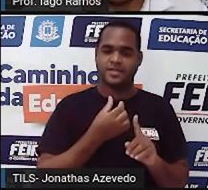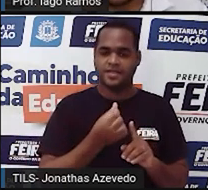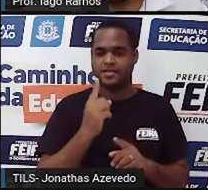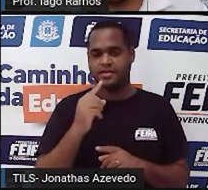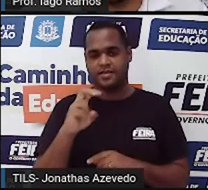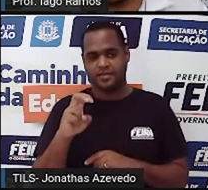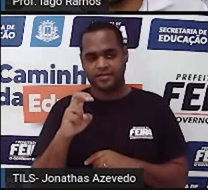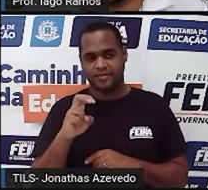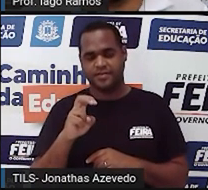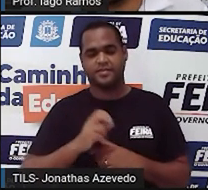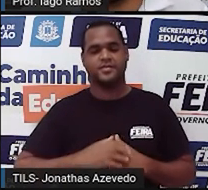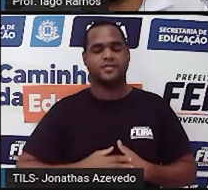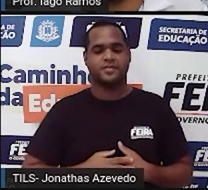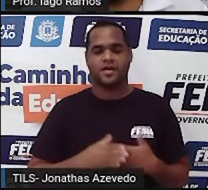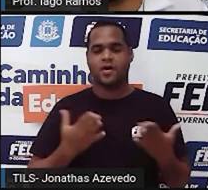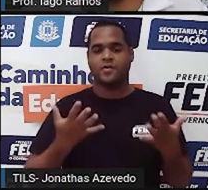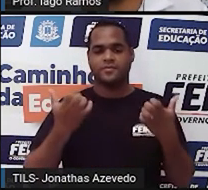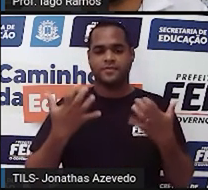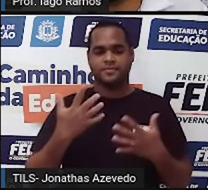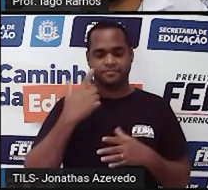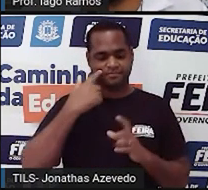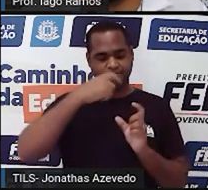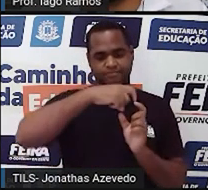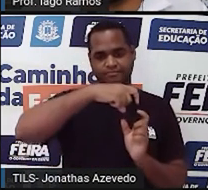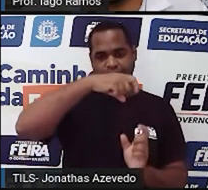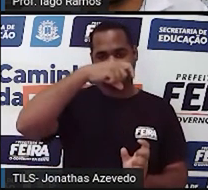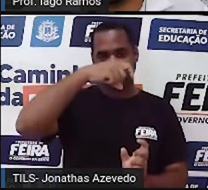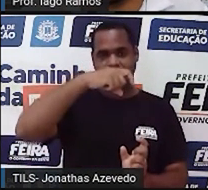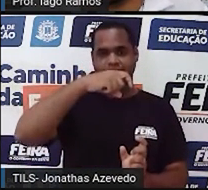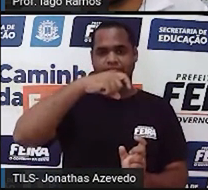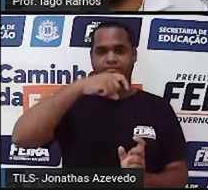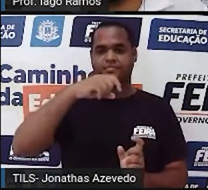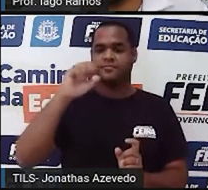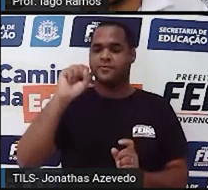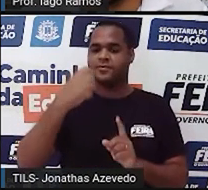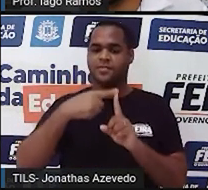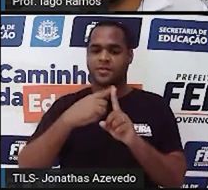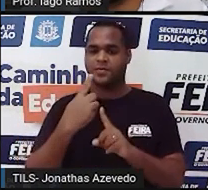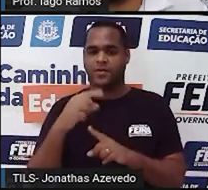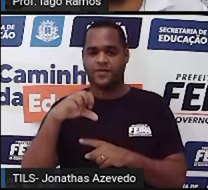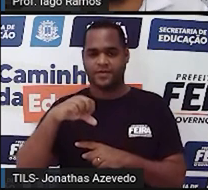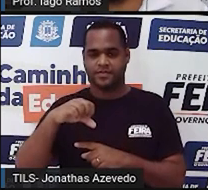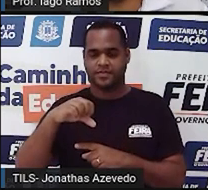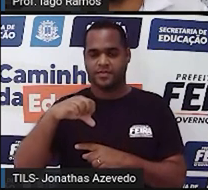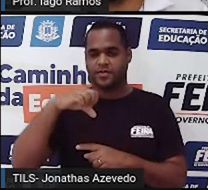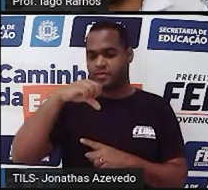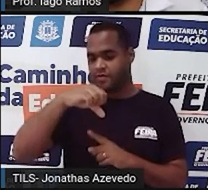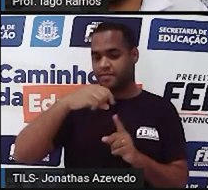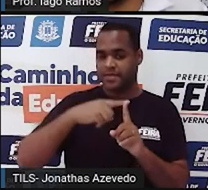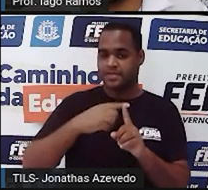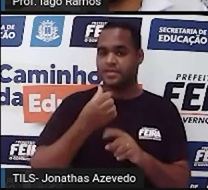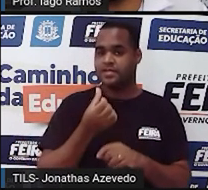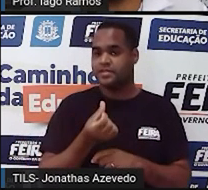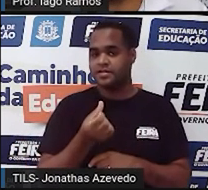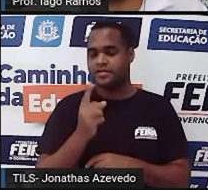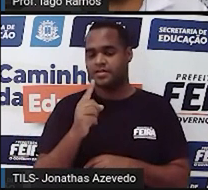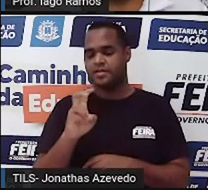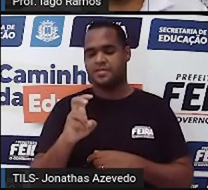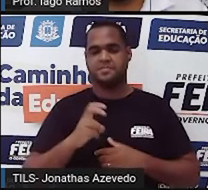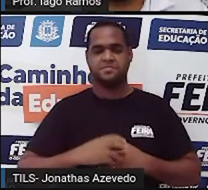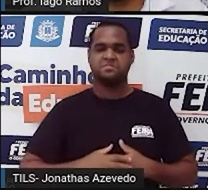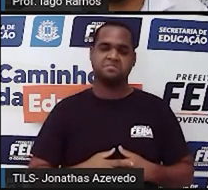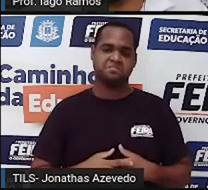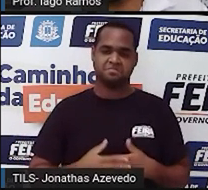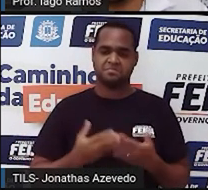15 agora vamos olhar em pé assim na coluna 8 mais 1 9 9 mais 6 15